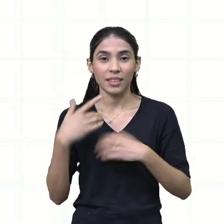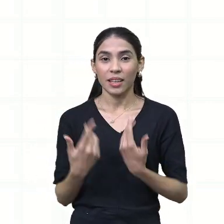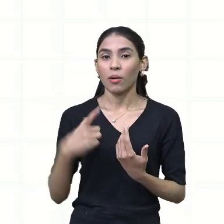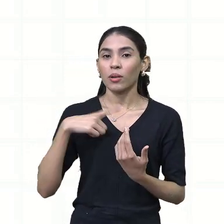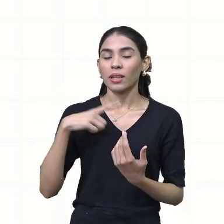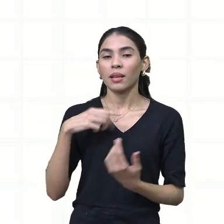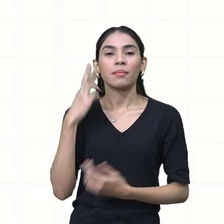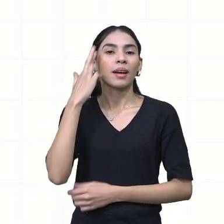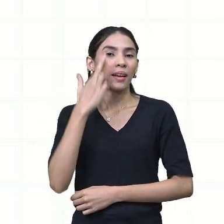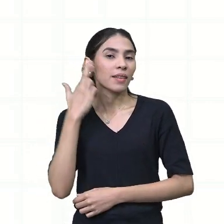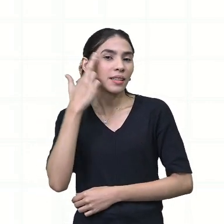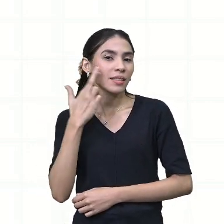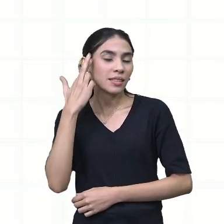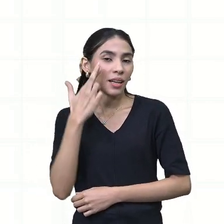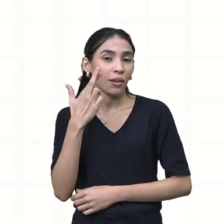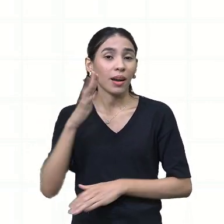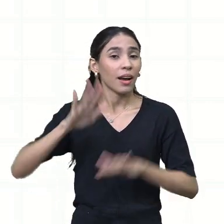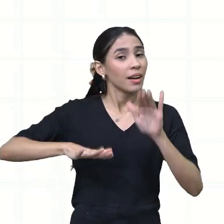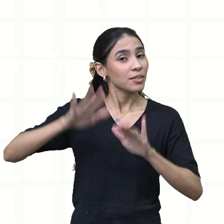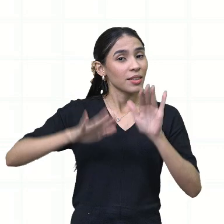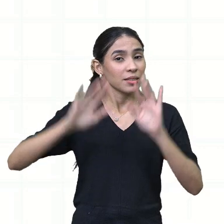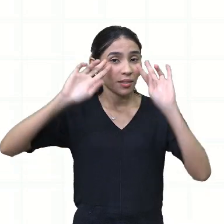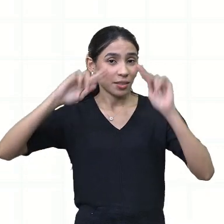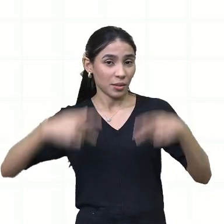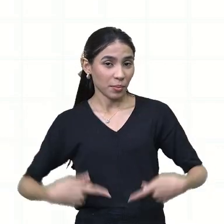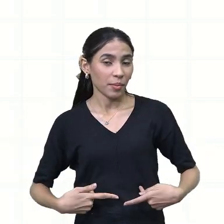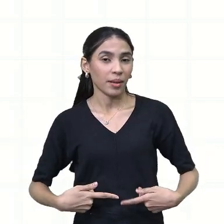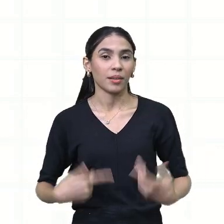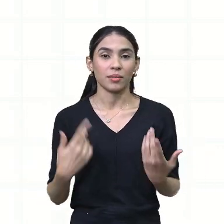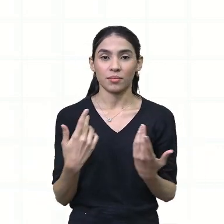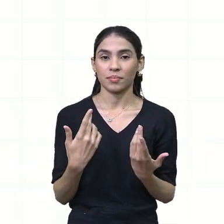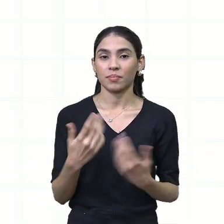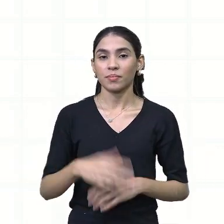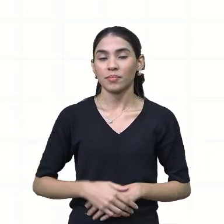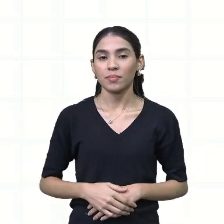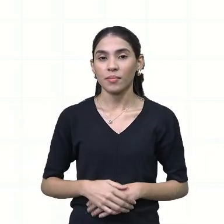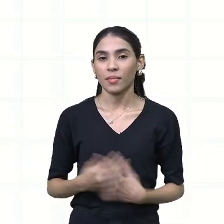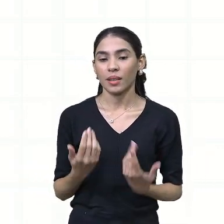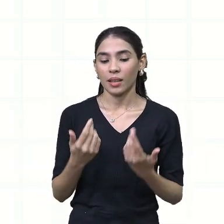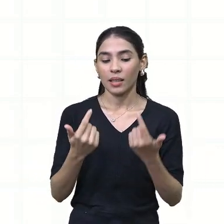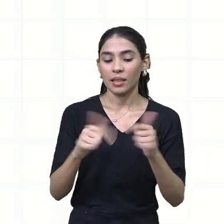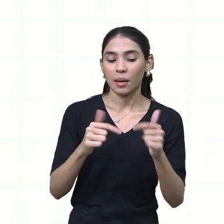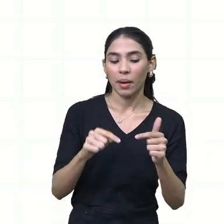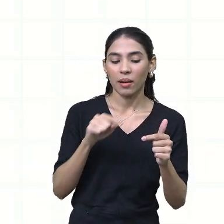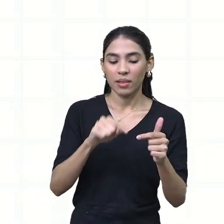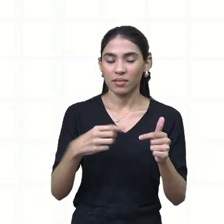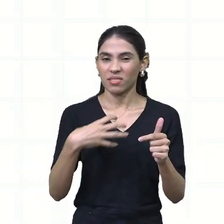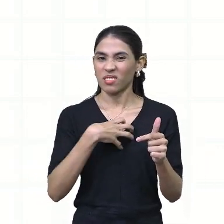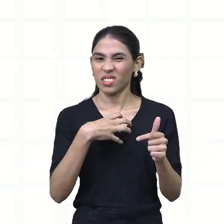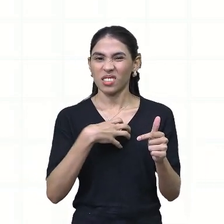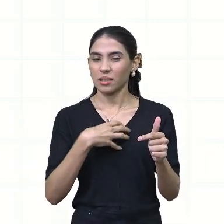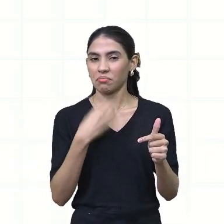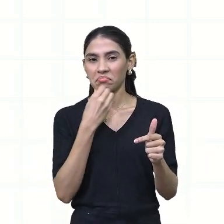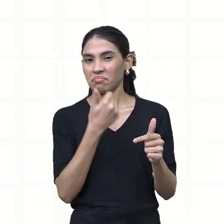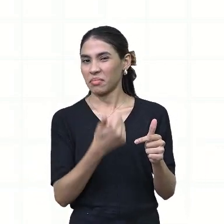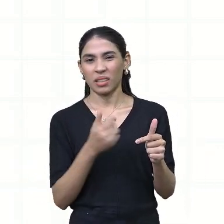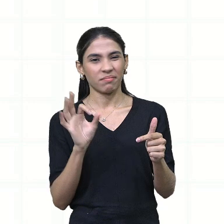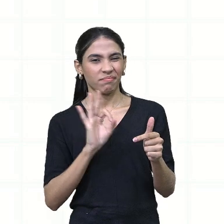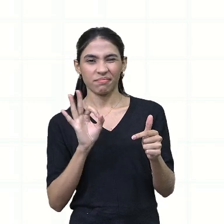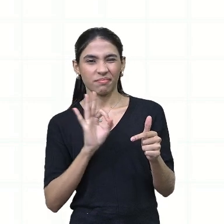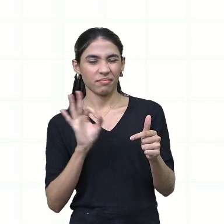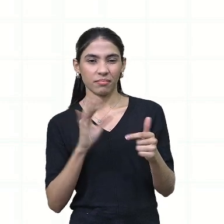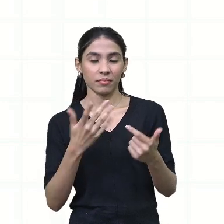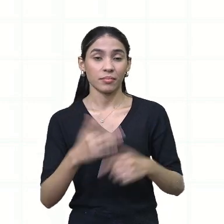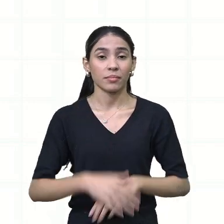reflexão que muitas das vezes o ser humano, ele está num trabalho, só que ele não se sente confortável por algum motivo,